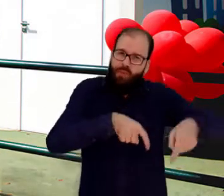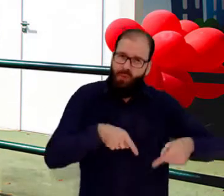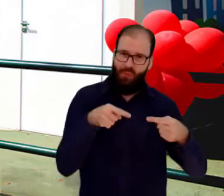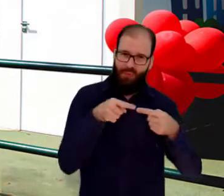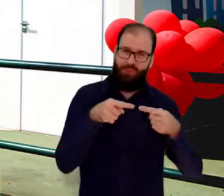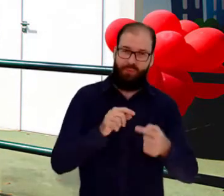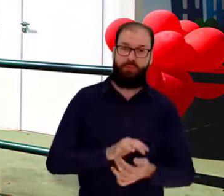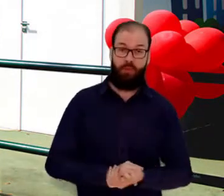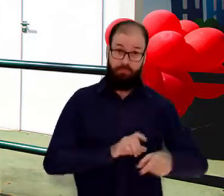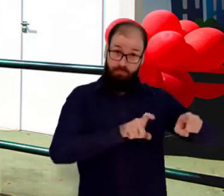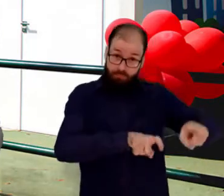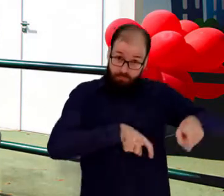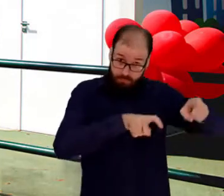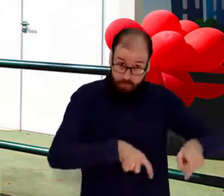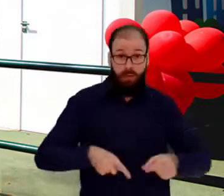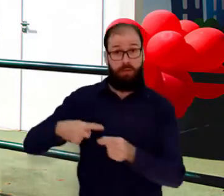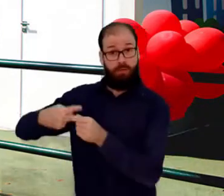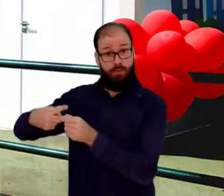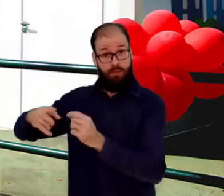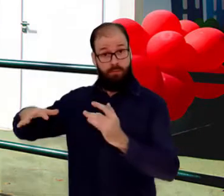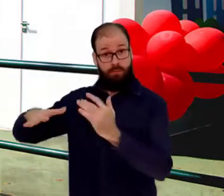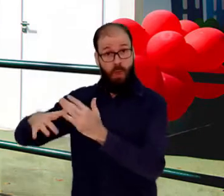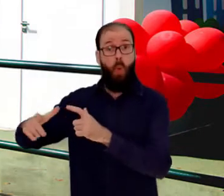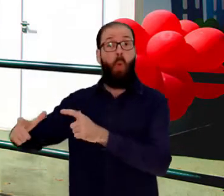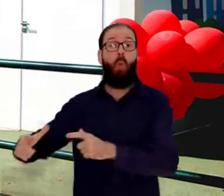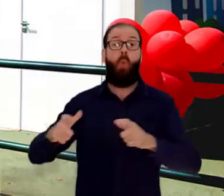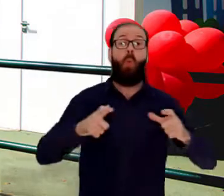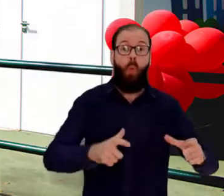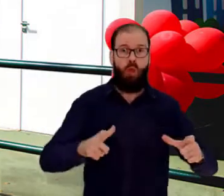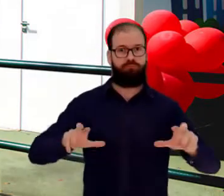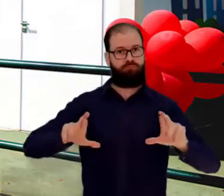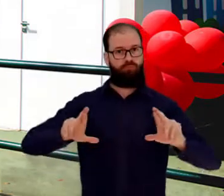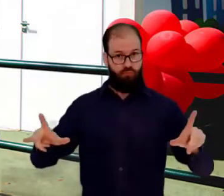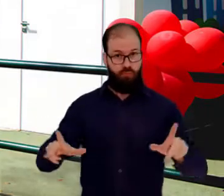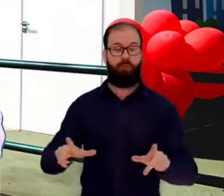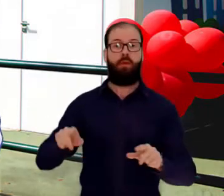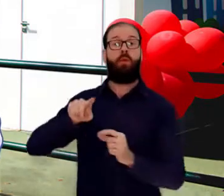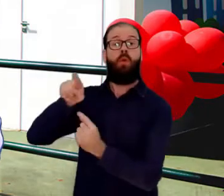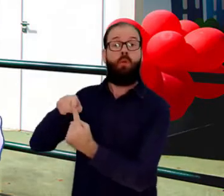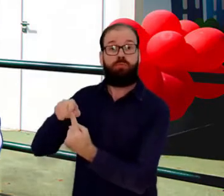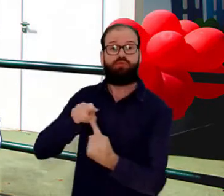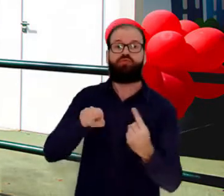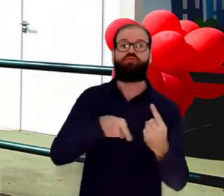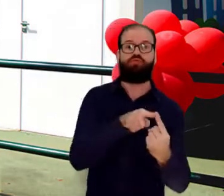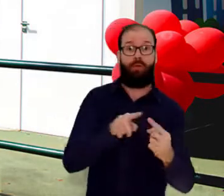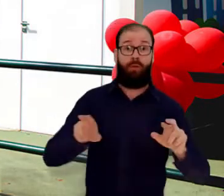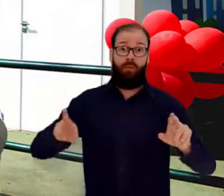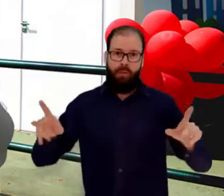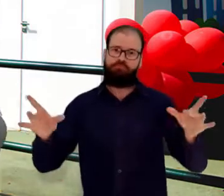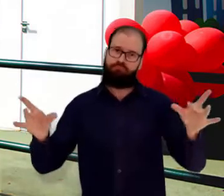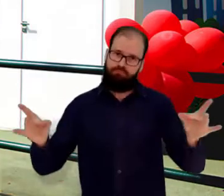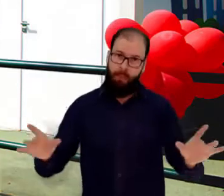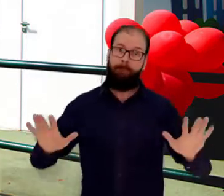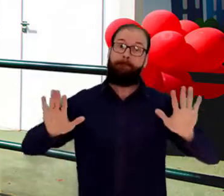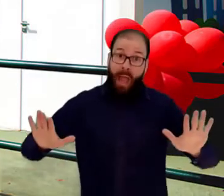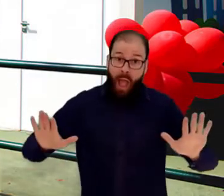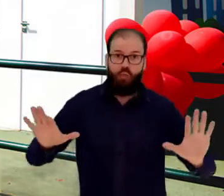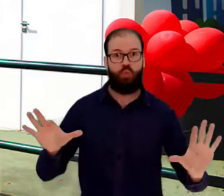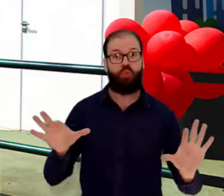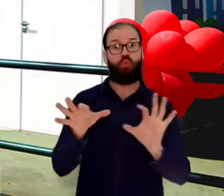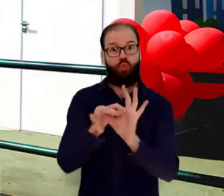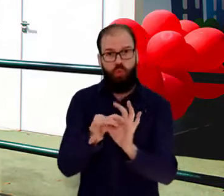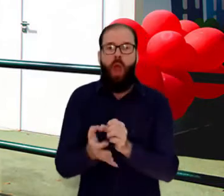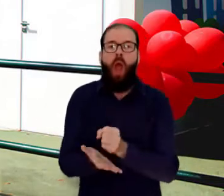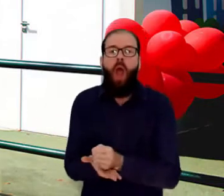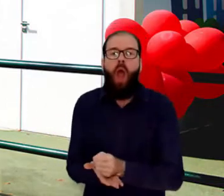Campo e cidade são espaços geograficamente distintos, que exercem funções bem definidas, mas que se complementam e